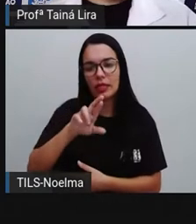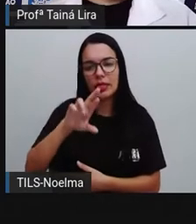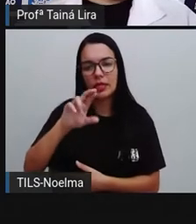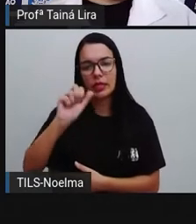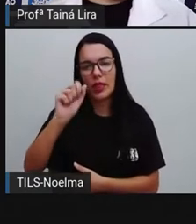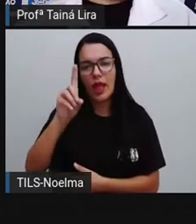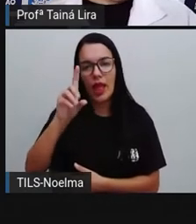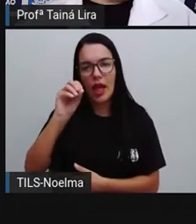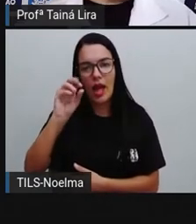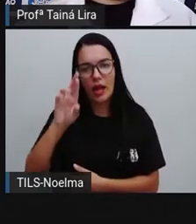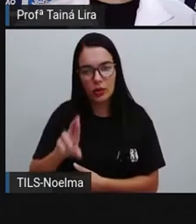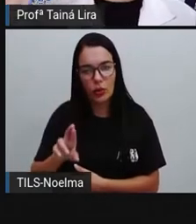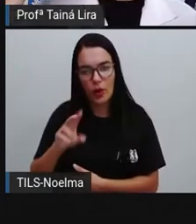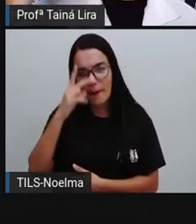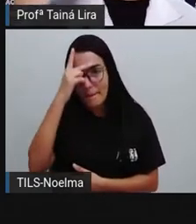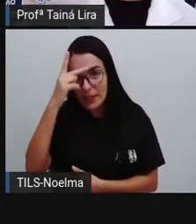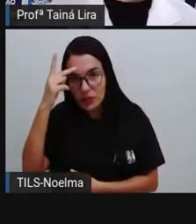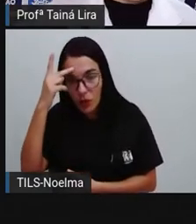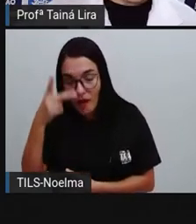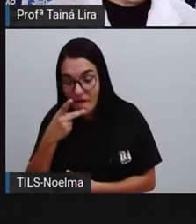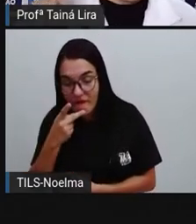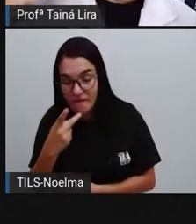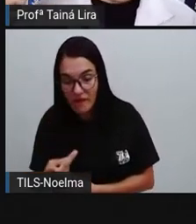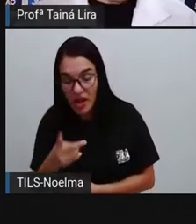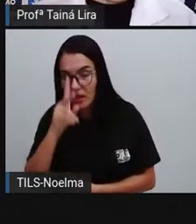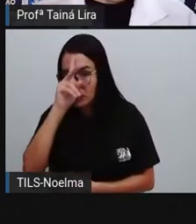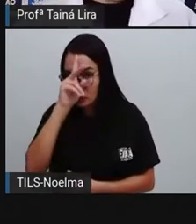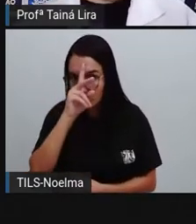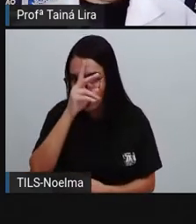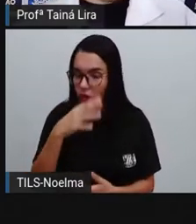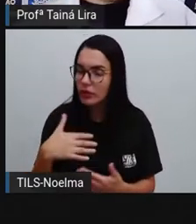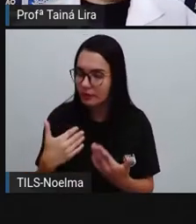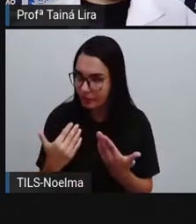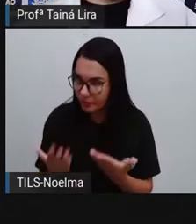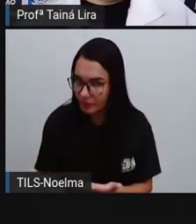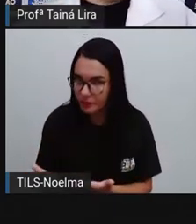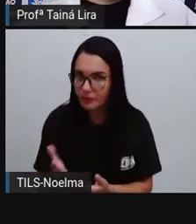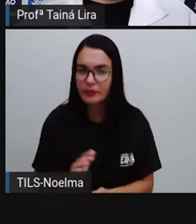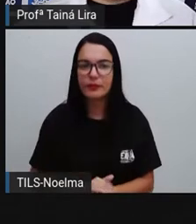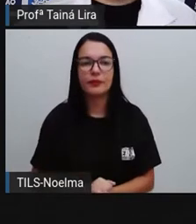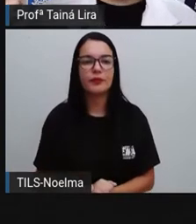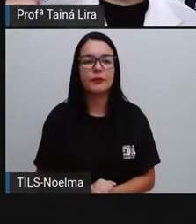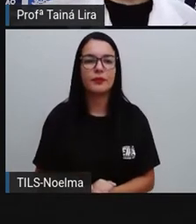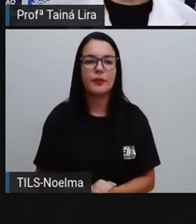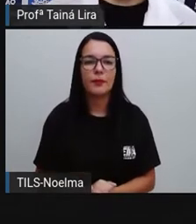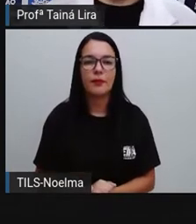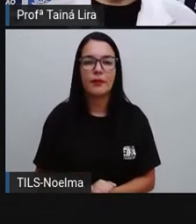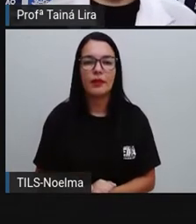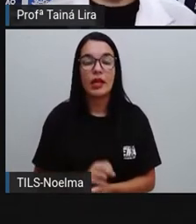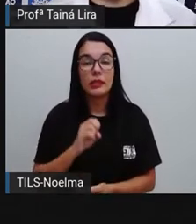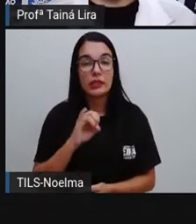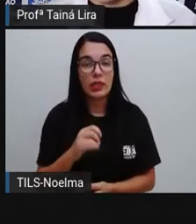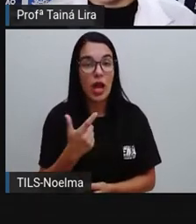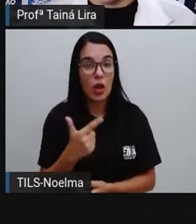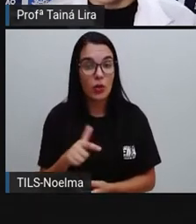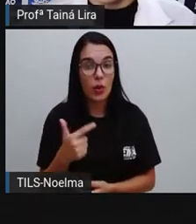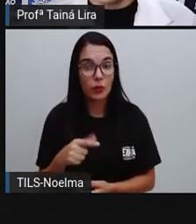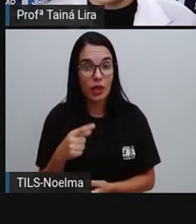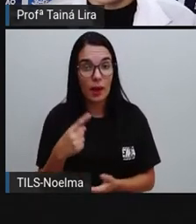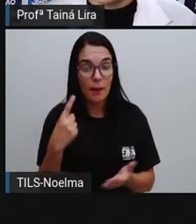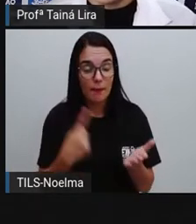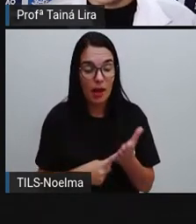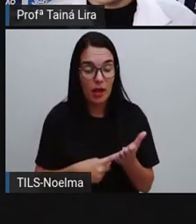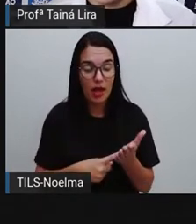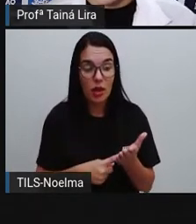história, certo? Você está lendo a história que alguém está contando. Então, se a gente não marca o diálogo